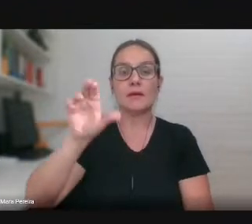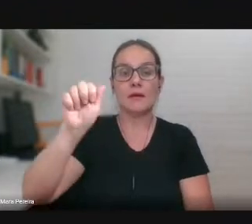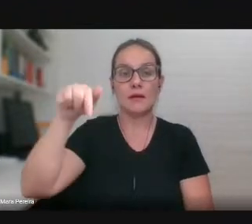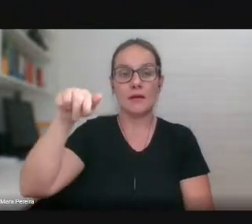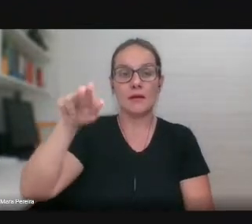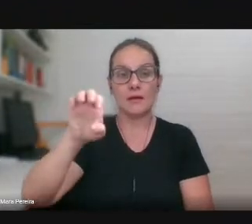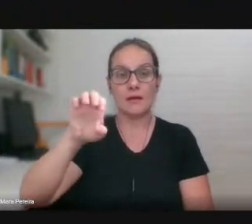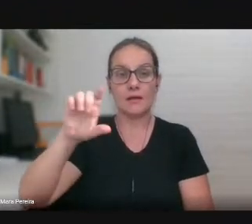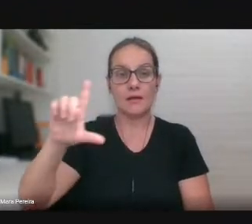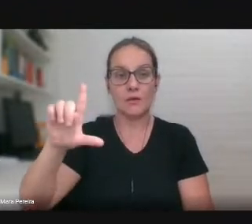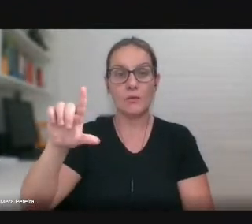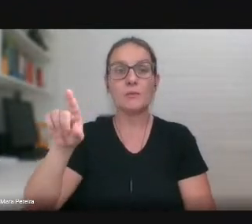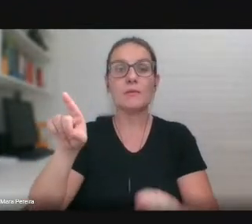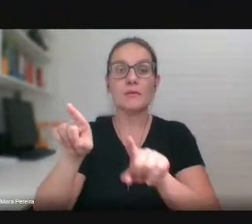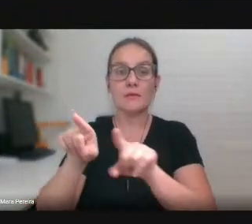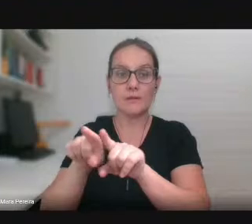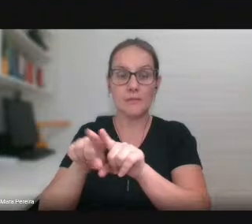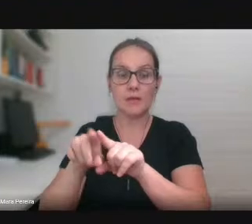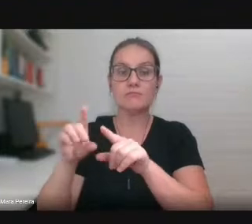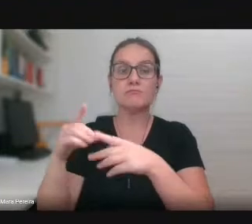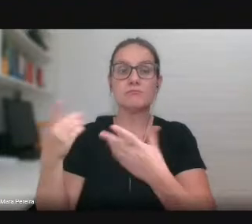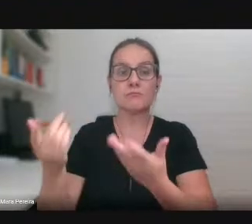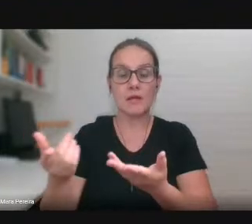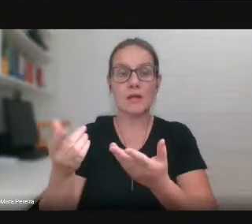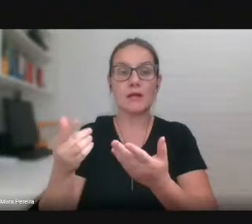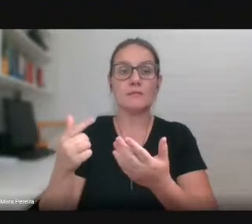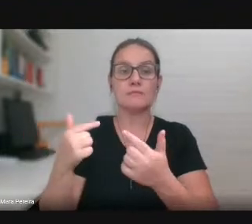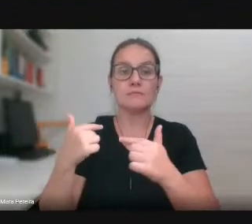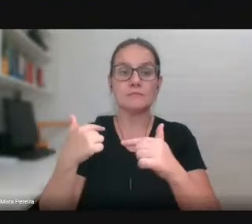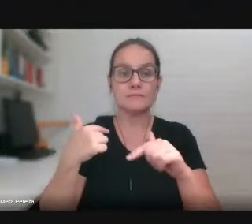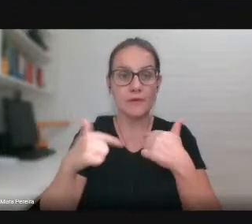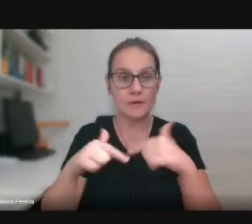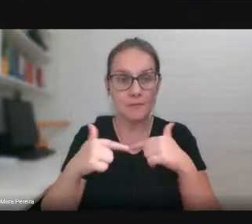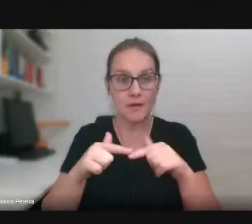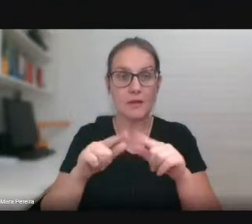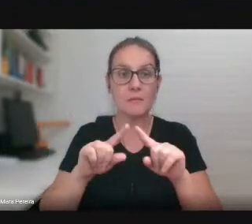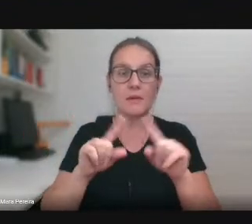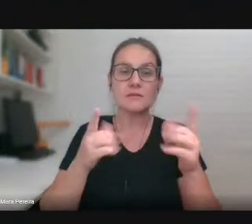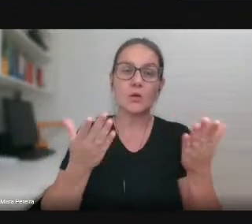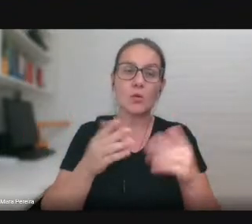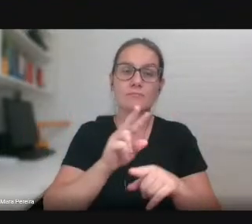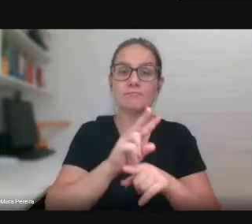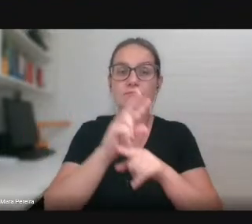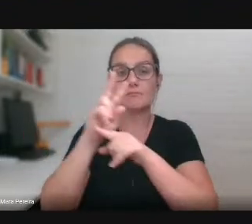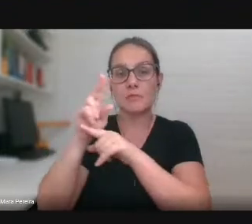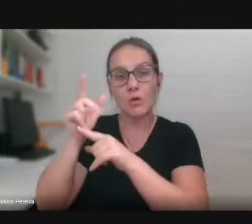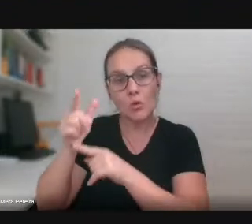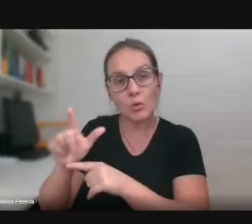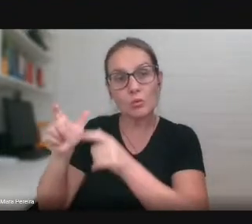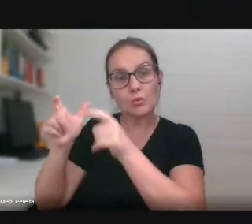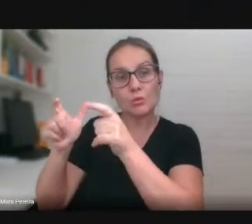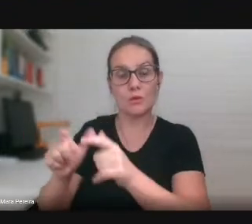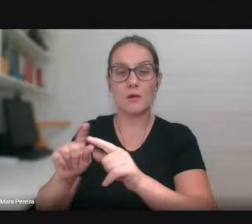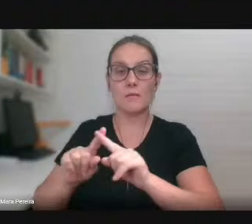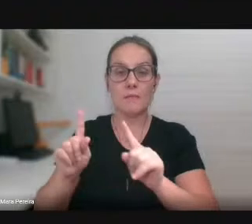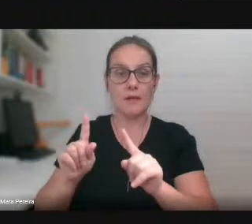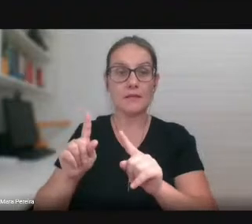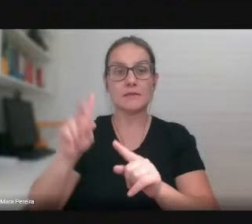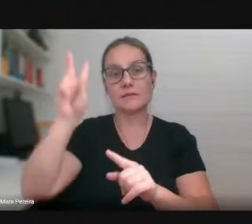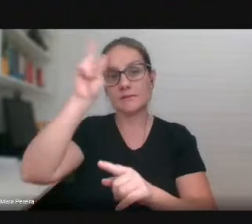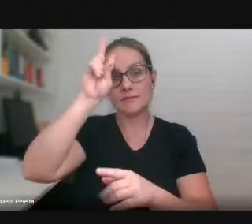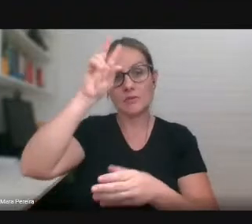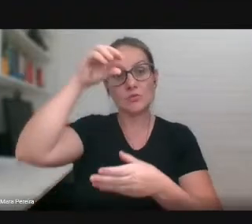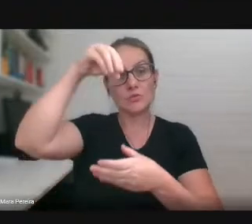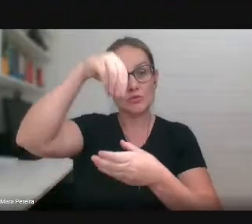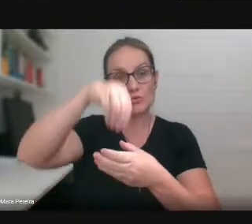servidora cedida para outro órgão atualmente, mas que também fez parte dessa história de publicações da editora da